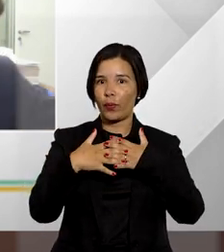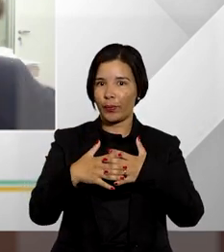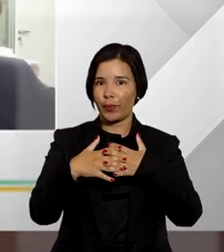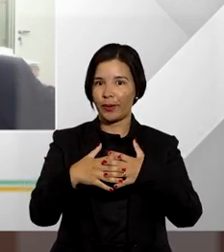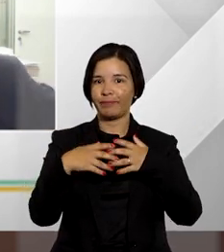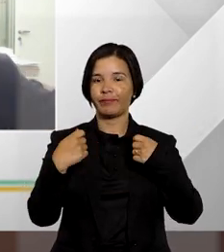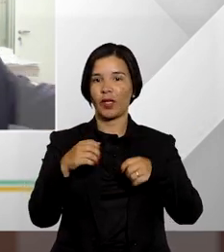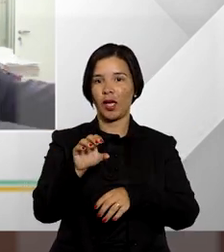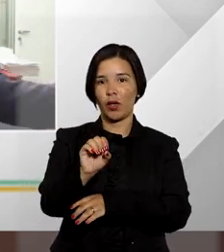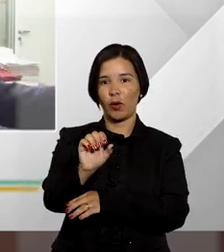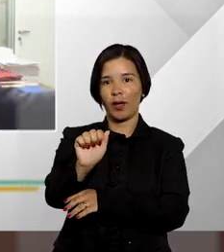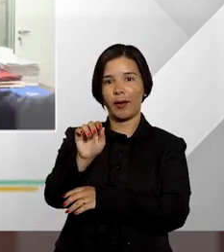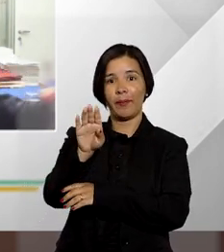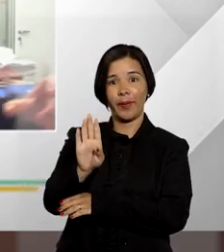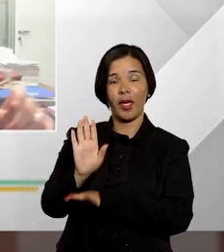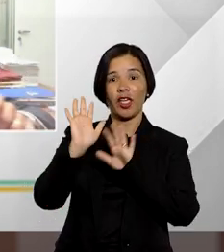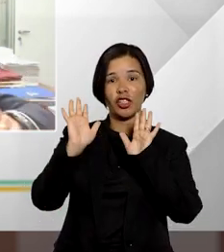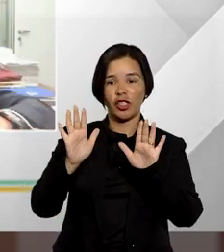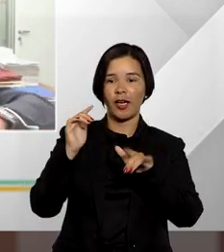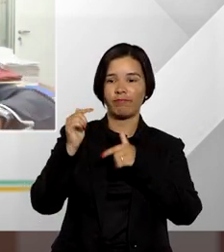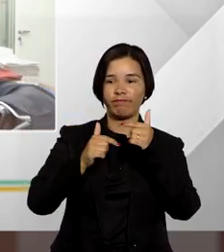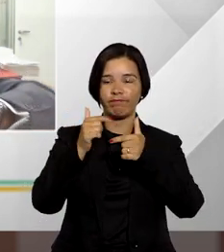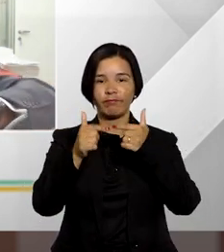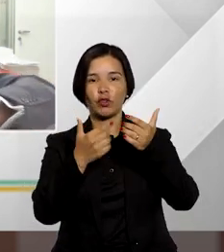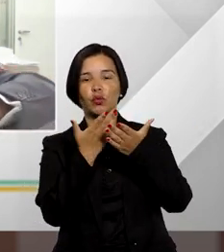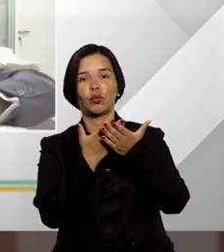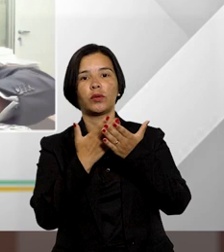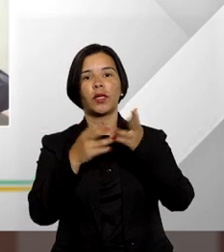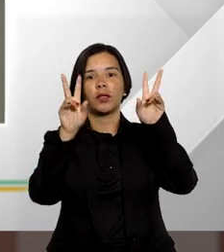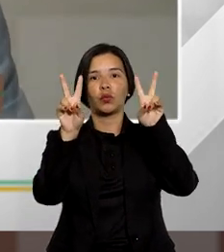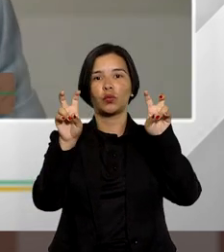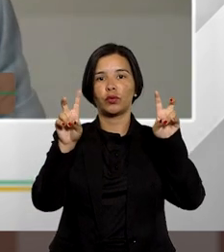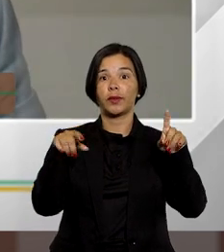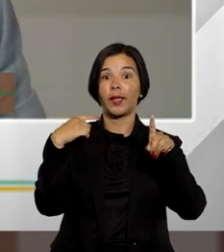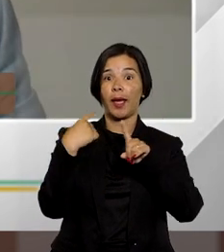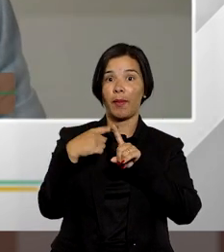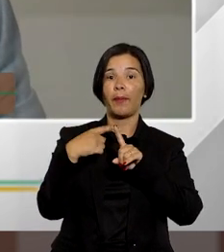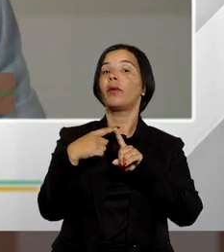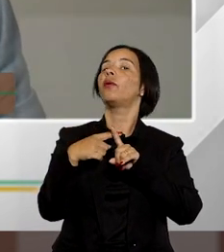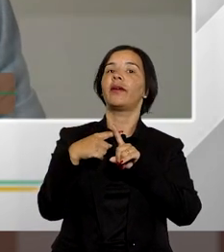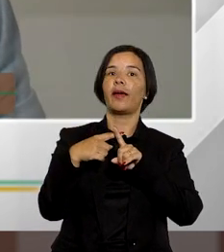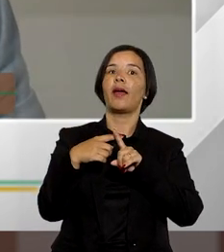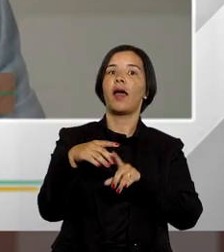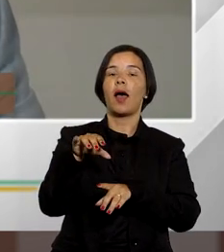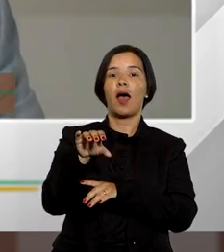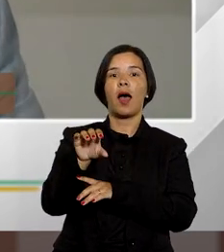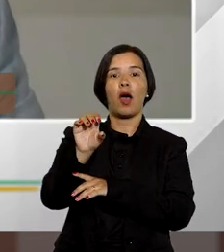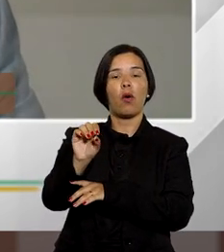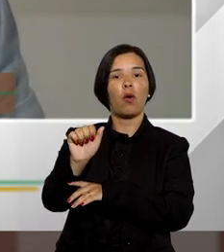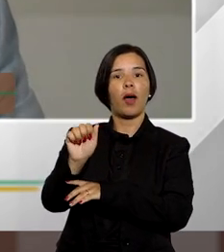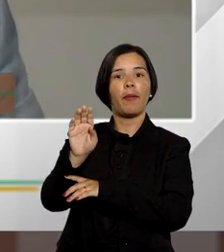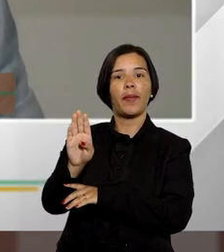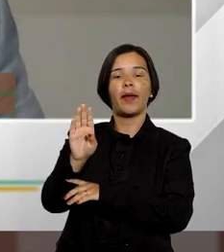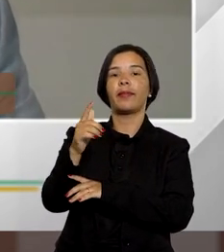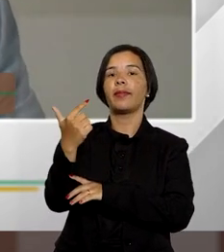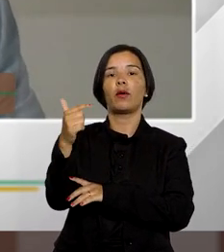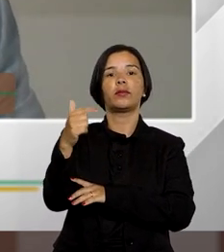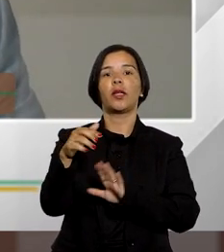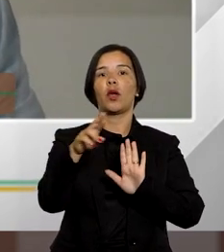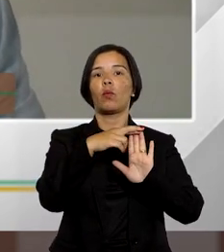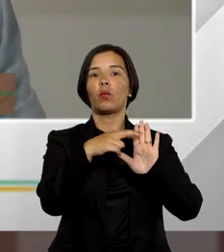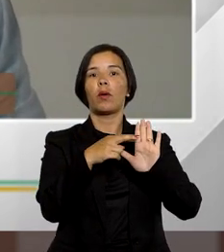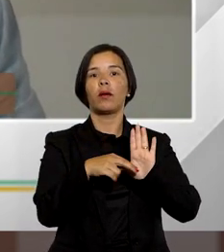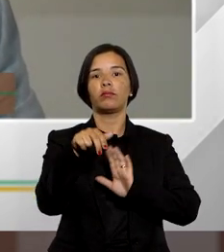a OAB tem se debruçado muito a respeito desse tema porque a advocacia da ativa ainda não possui uma regulamentação